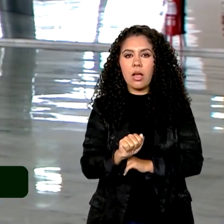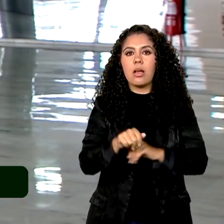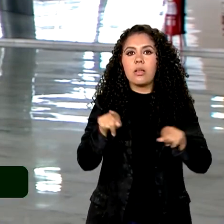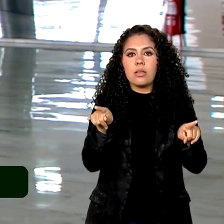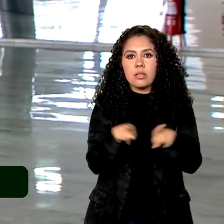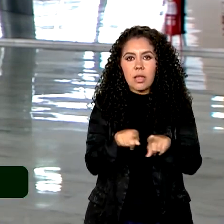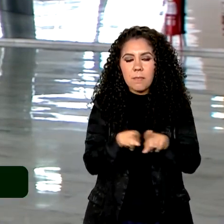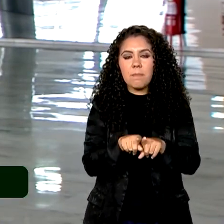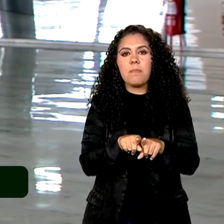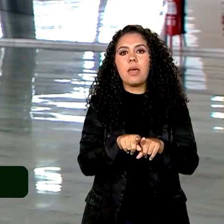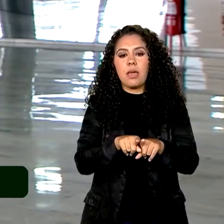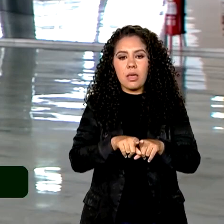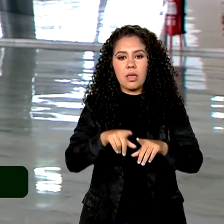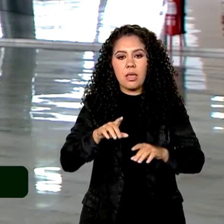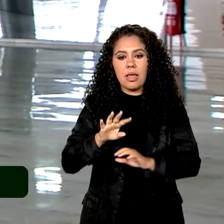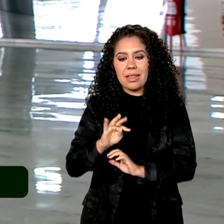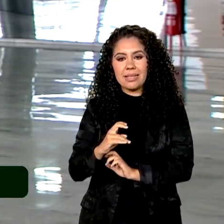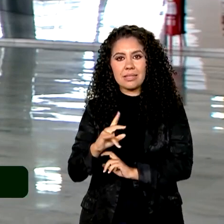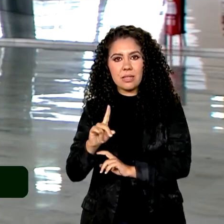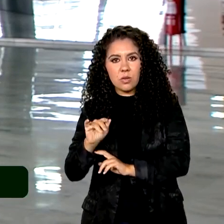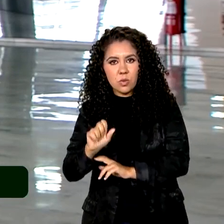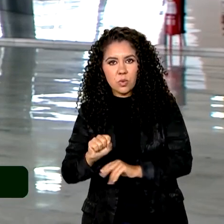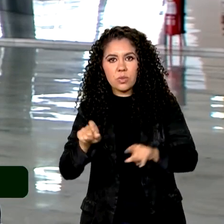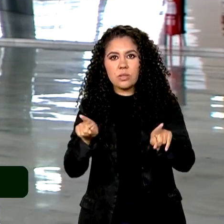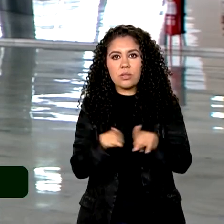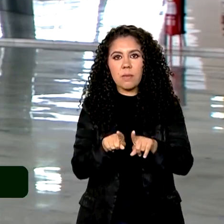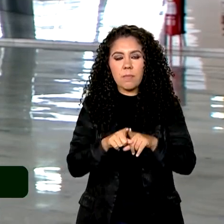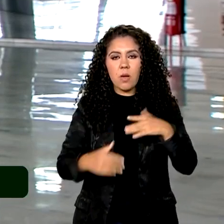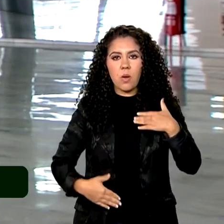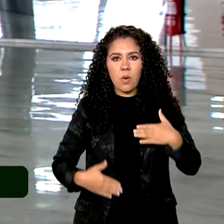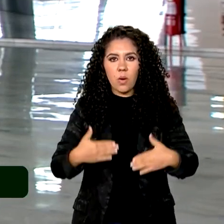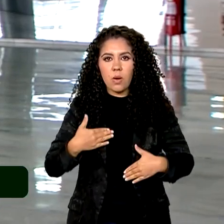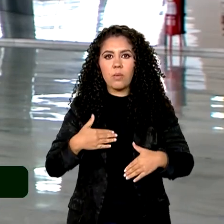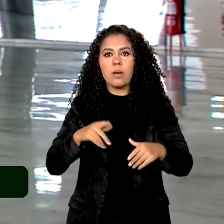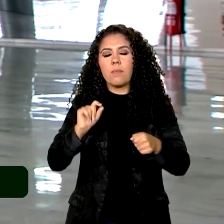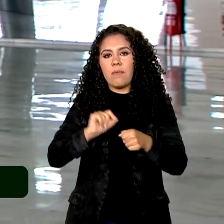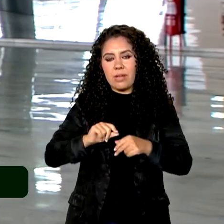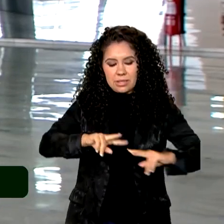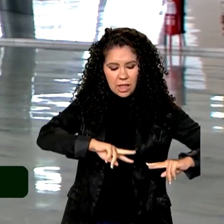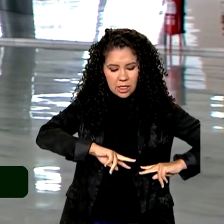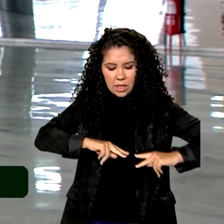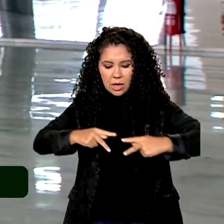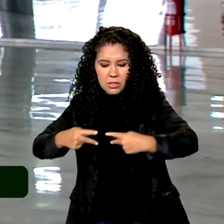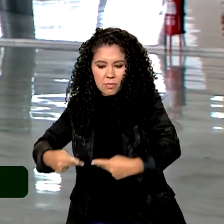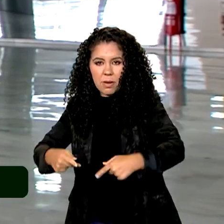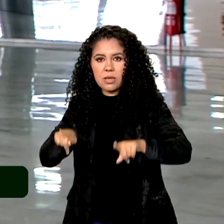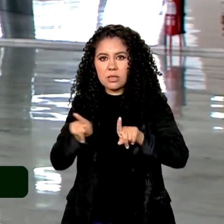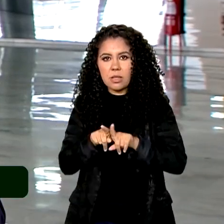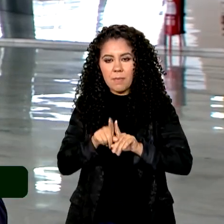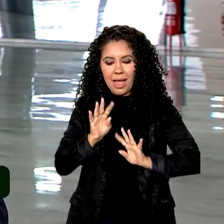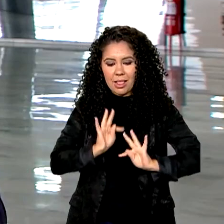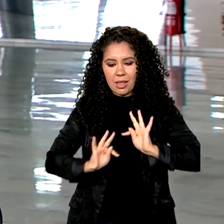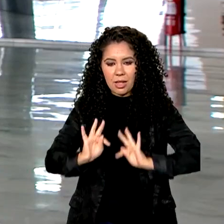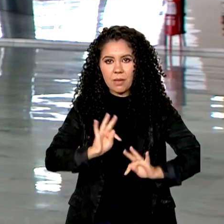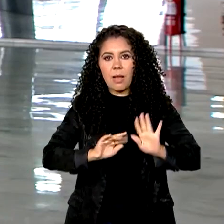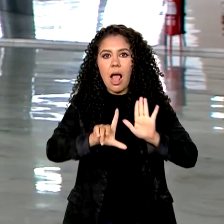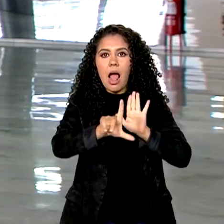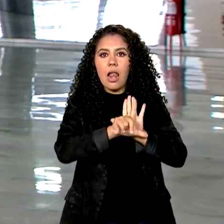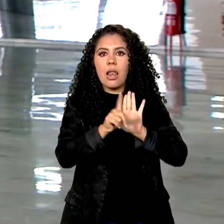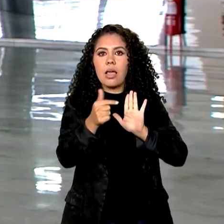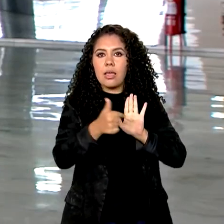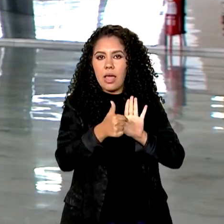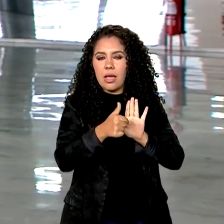de órgãos, tecidos e partes do corpo humano para fins de transplantes e tratamento. Essa lei foi apresentada em